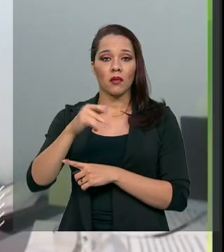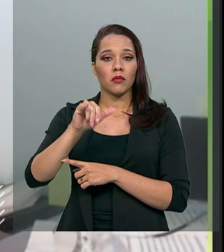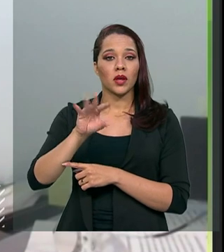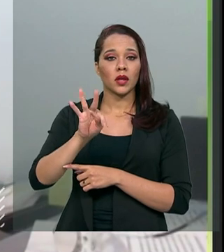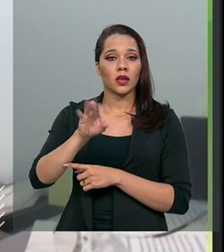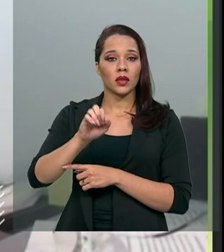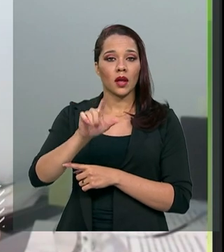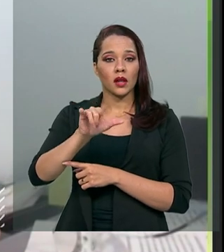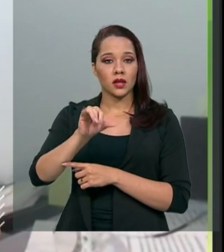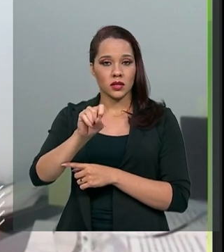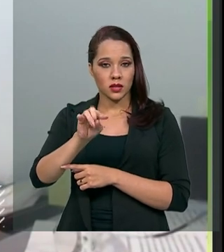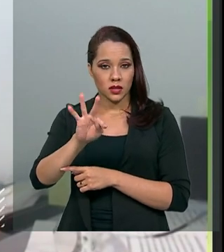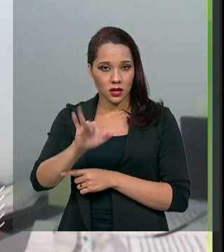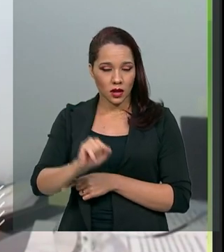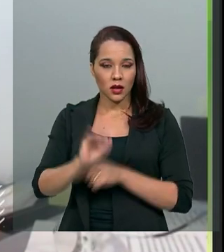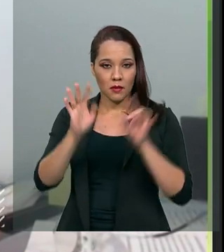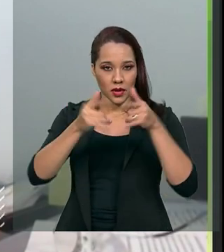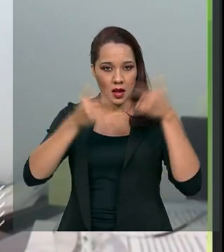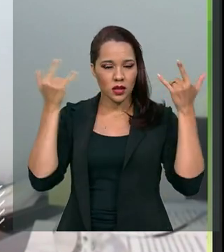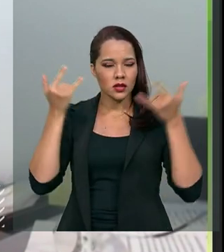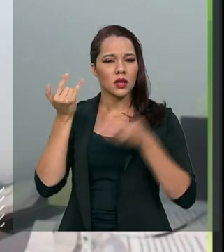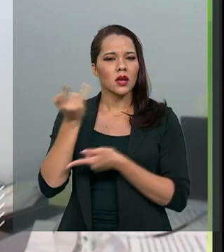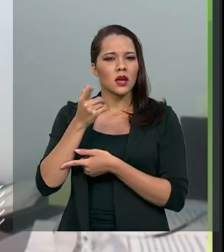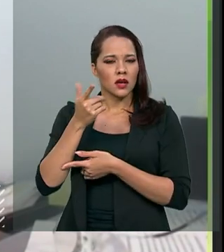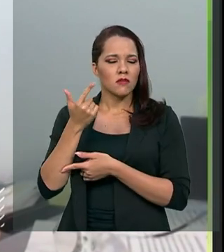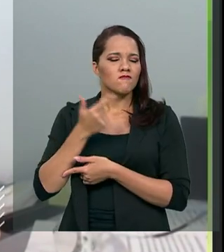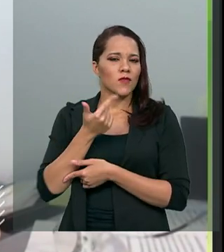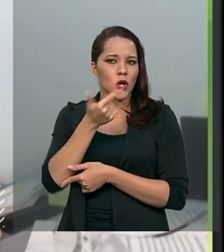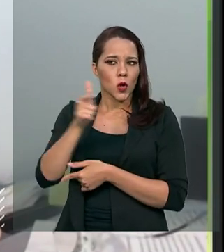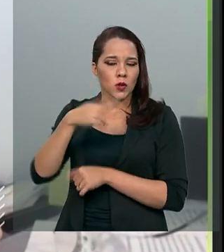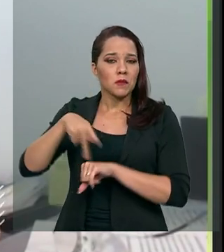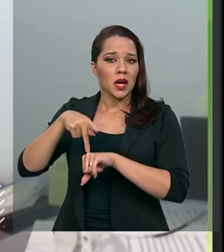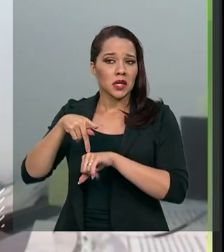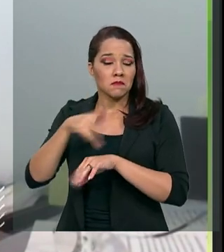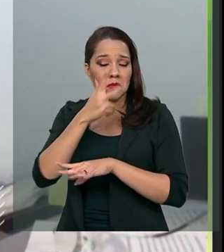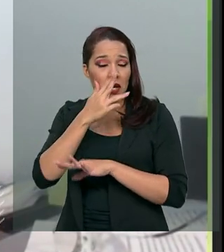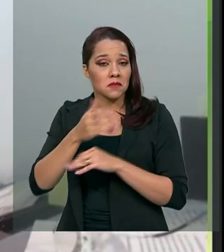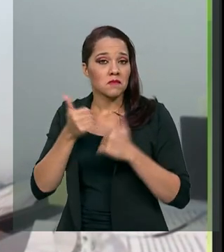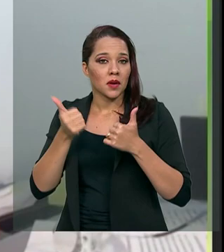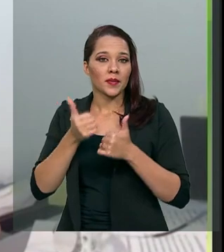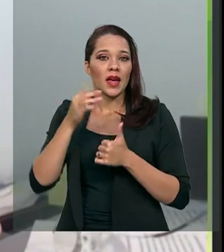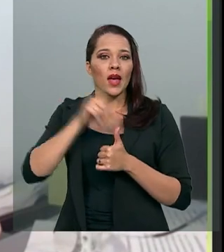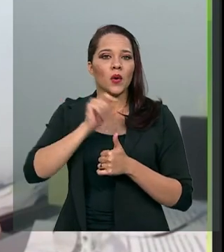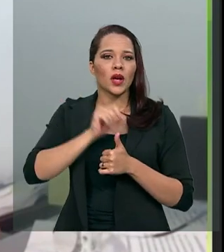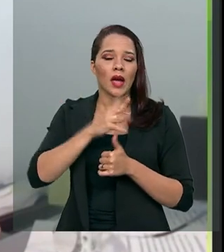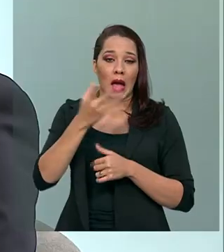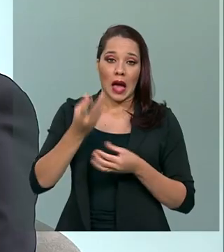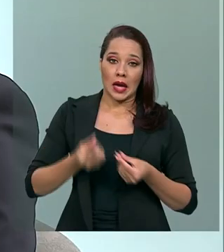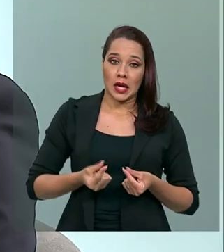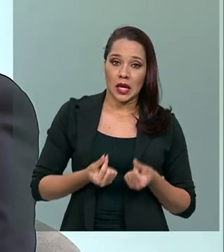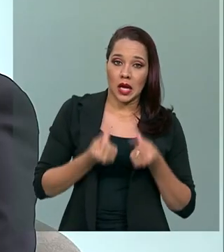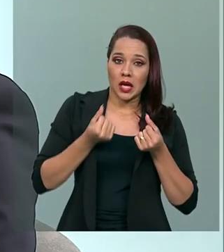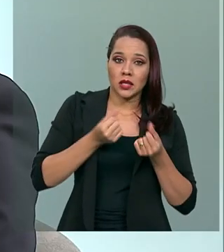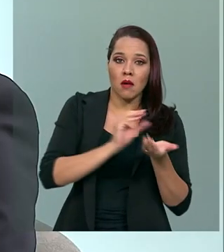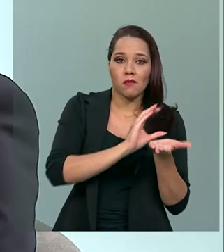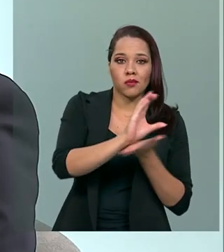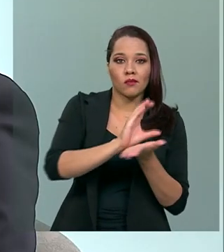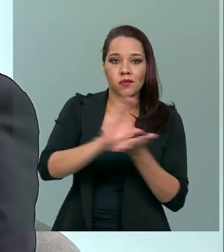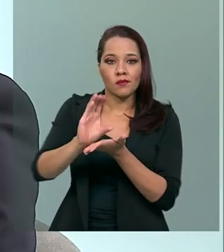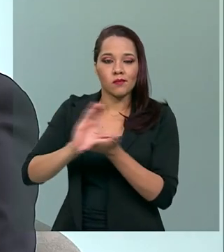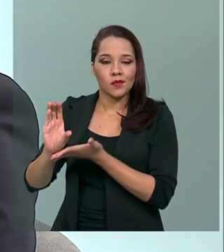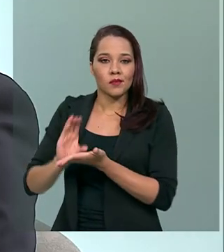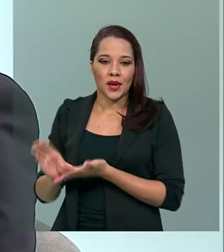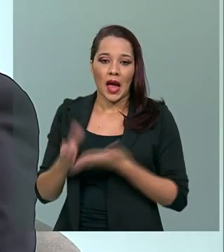outros países, a visão é muito clara. É a distribuição da riqueza. Por exemplo, agora,